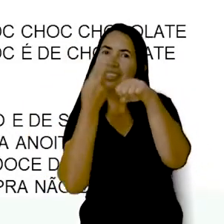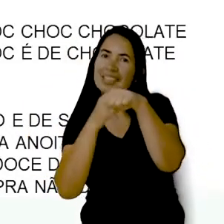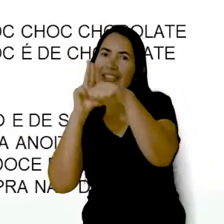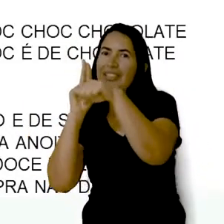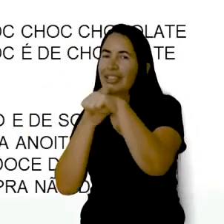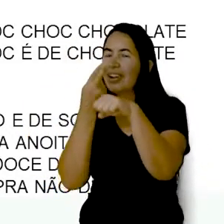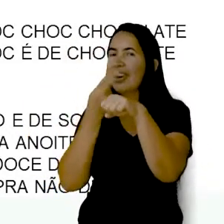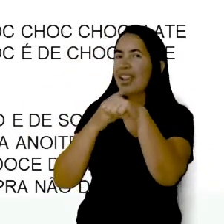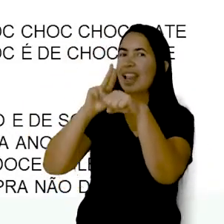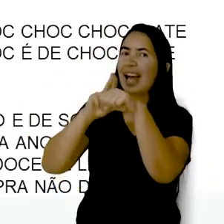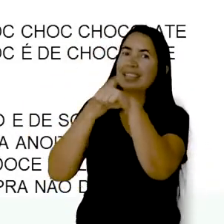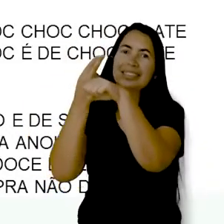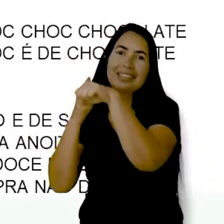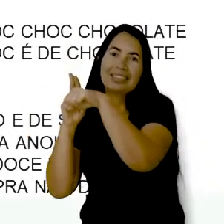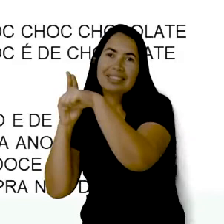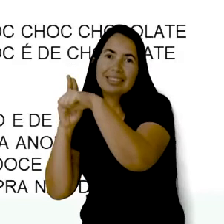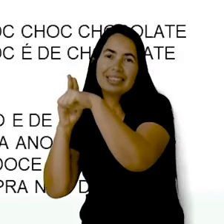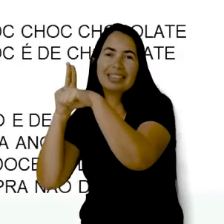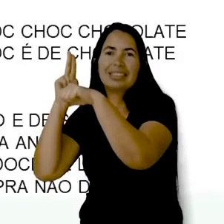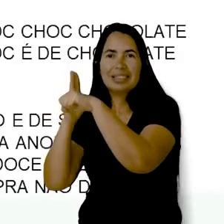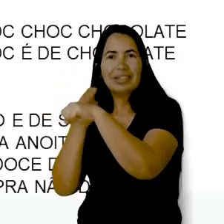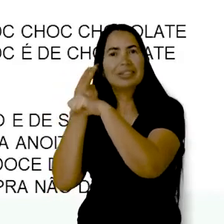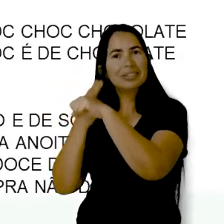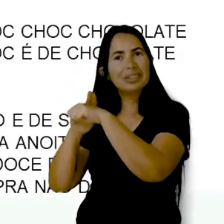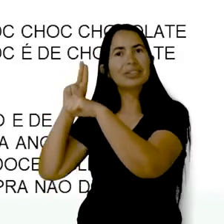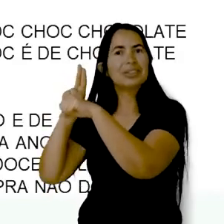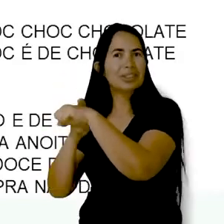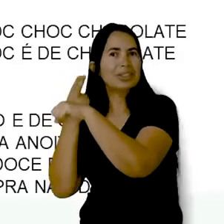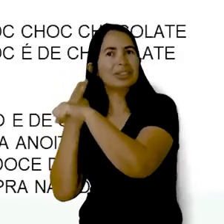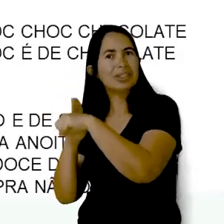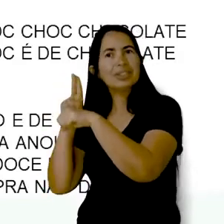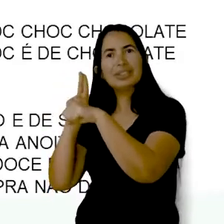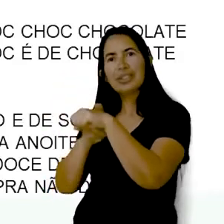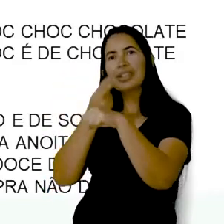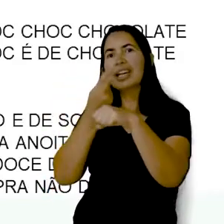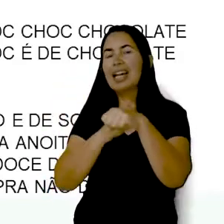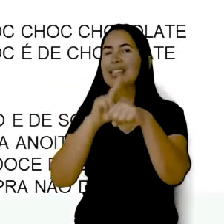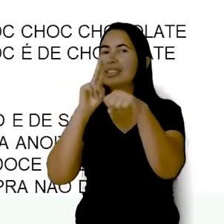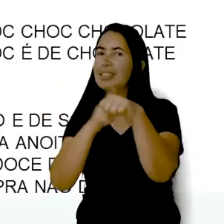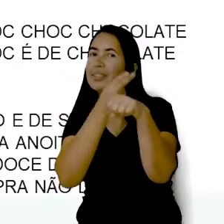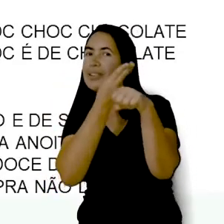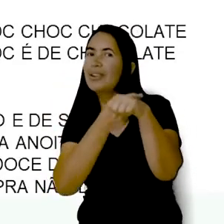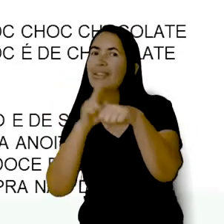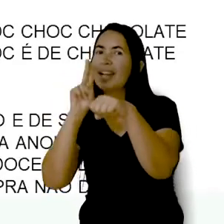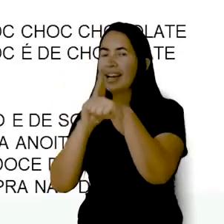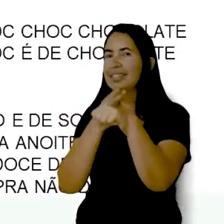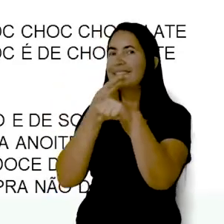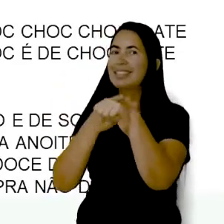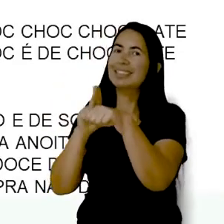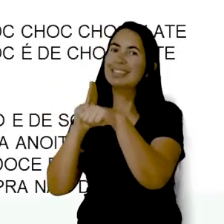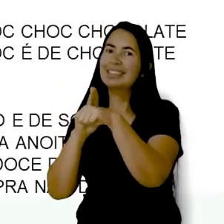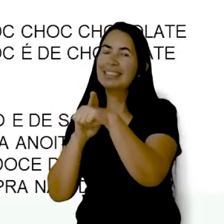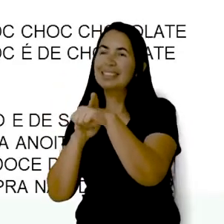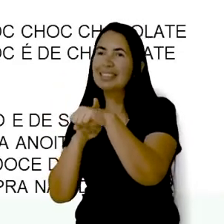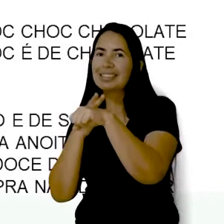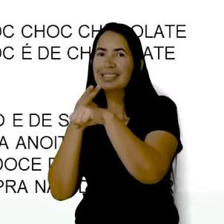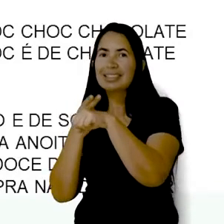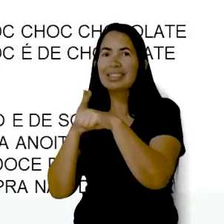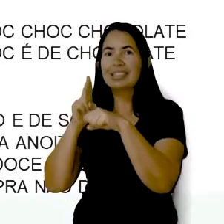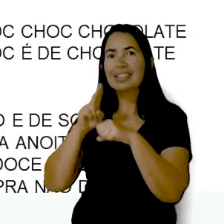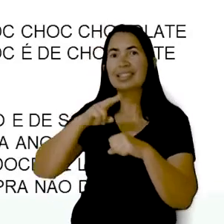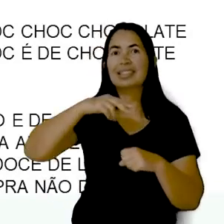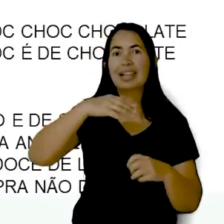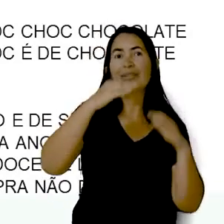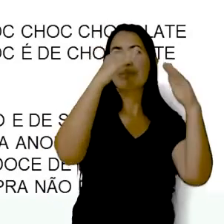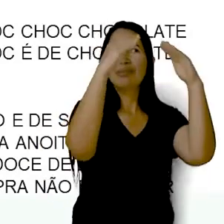choc, choc, chocolate Choc, choc, choc, choc, choc, é de chocolate E numa